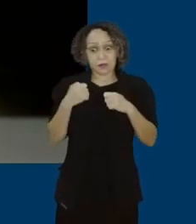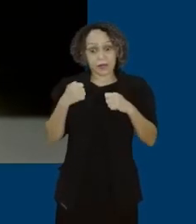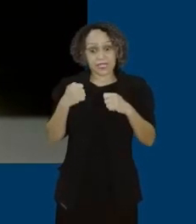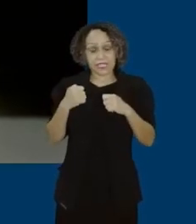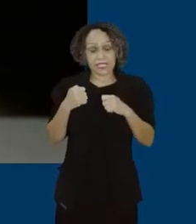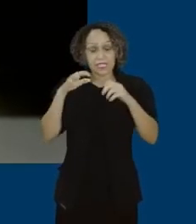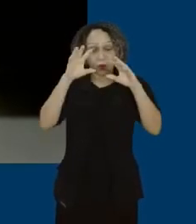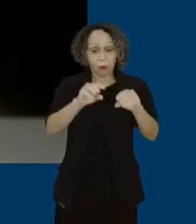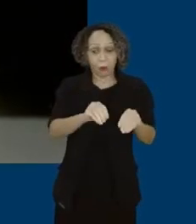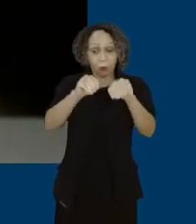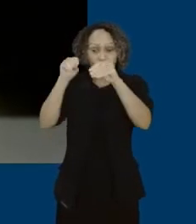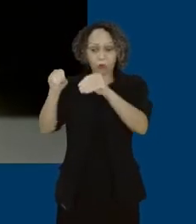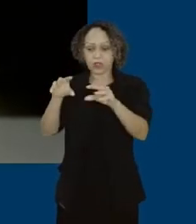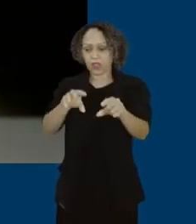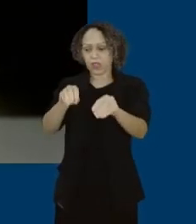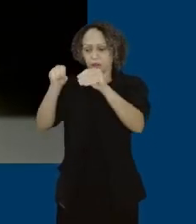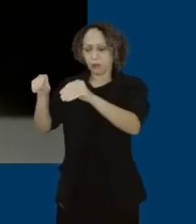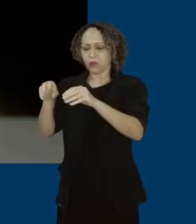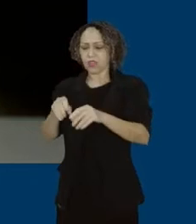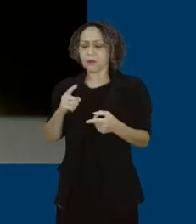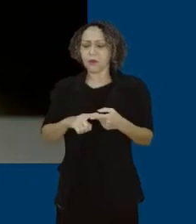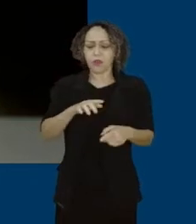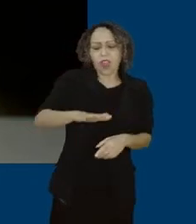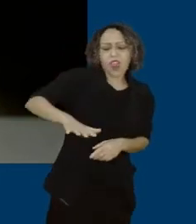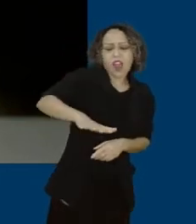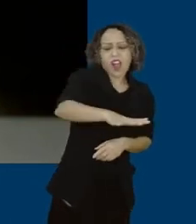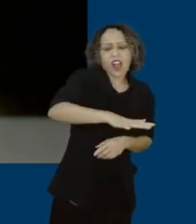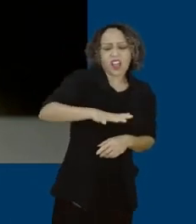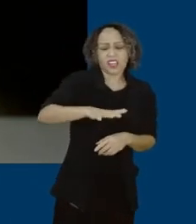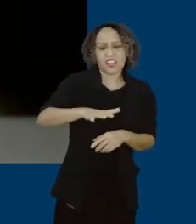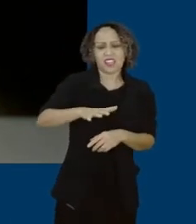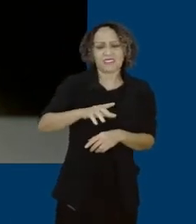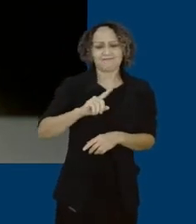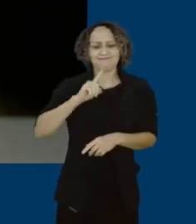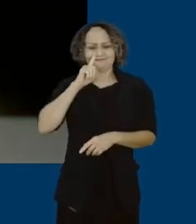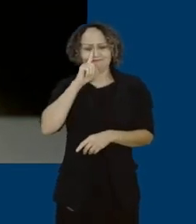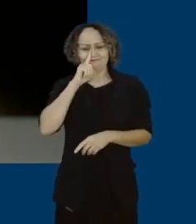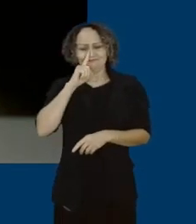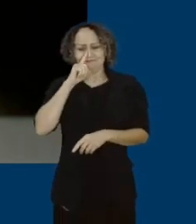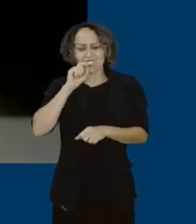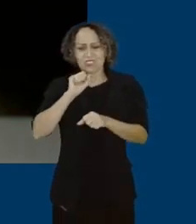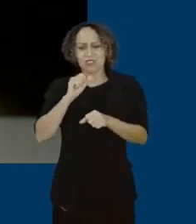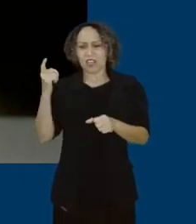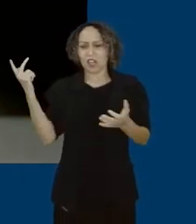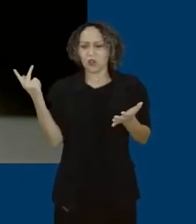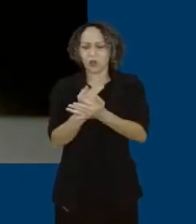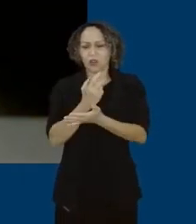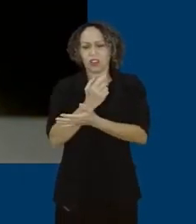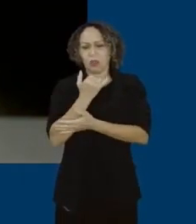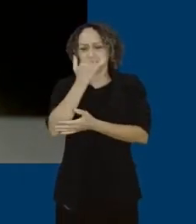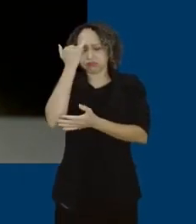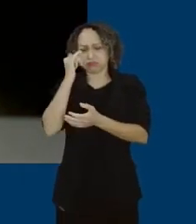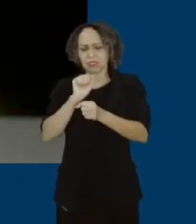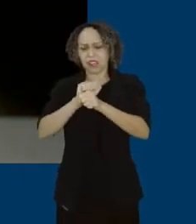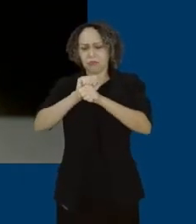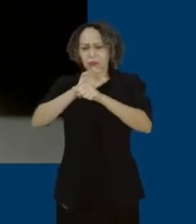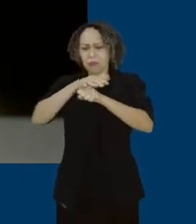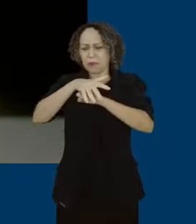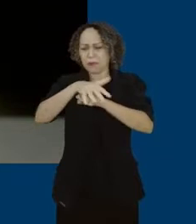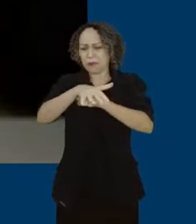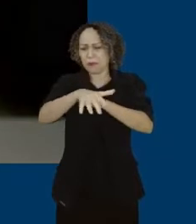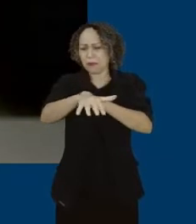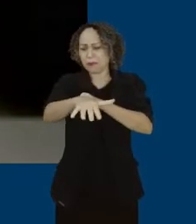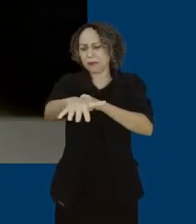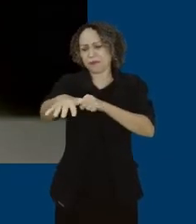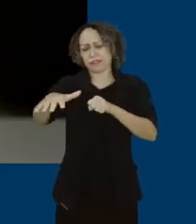deslocadas de área de risco e precisam também de ter o ressarcimento daquilo que elas perdem